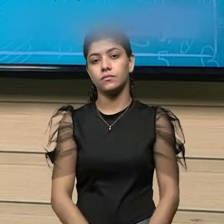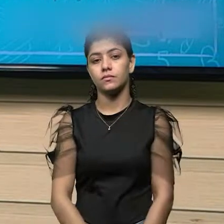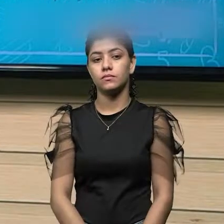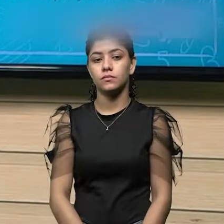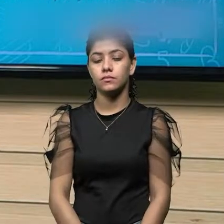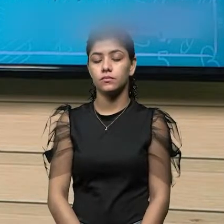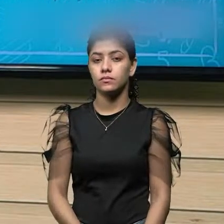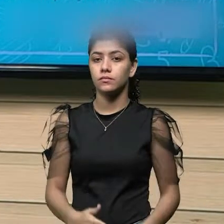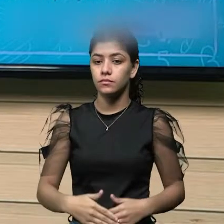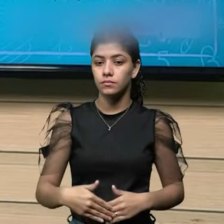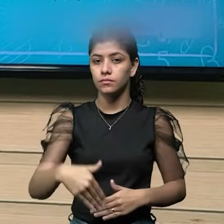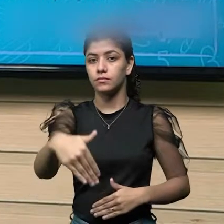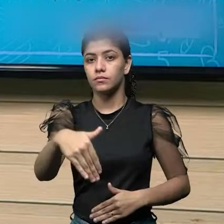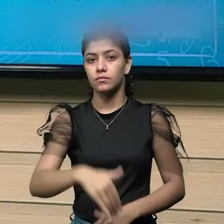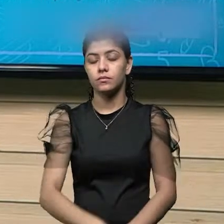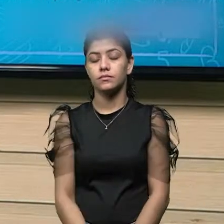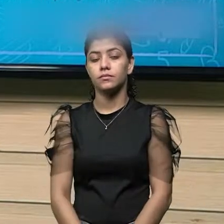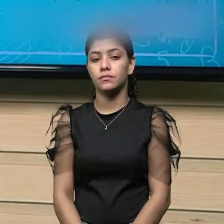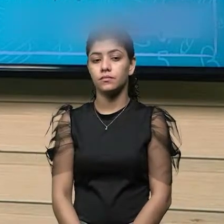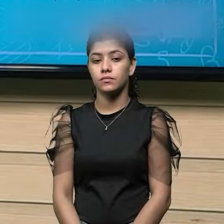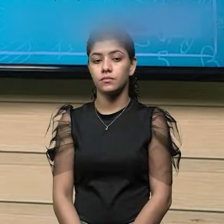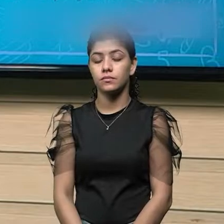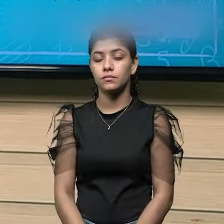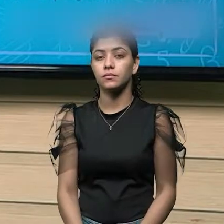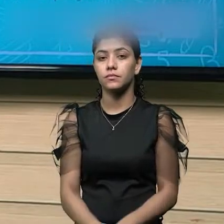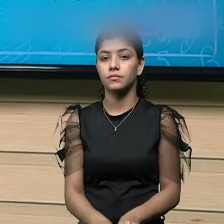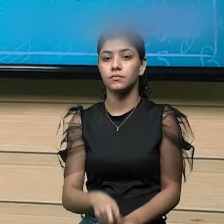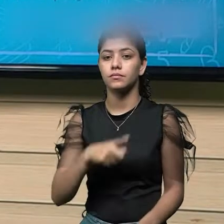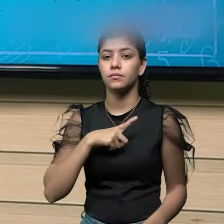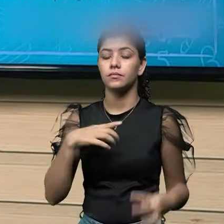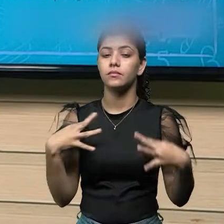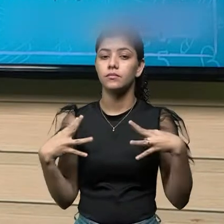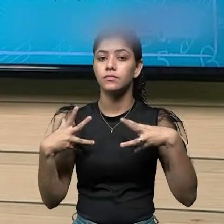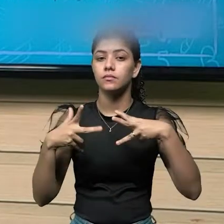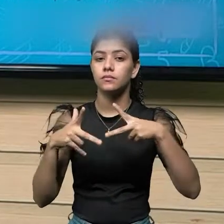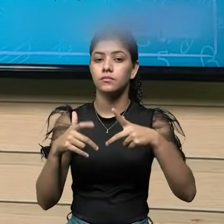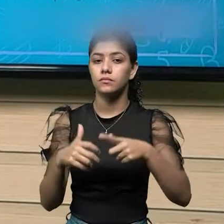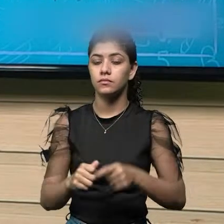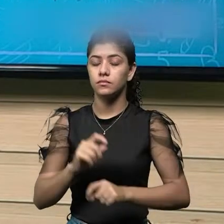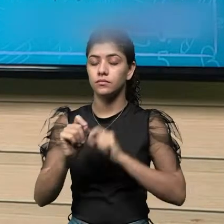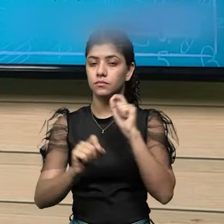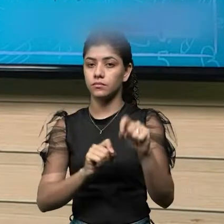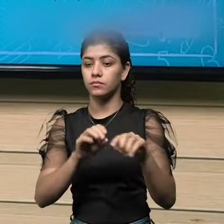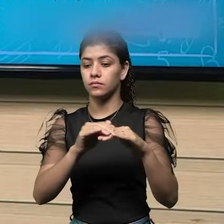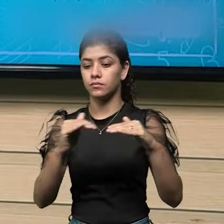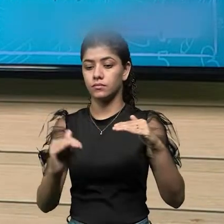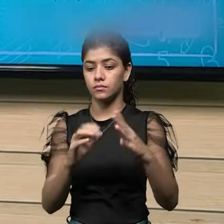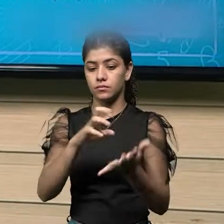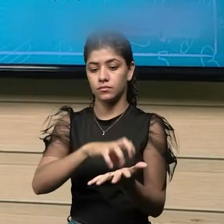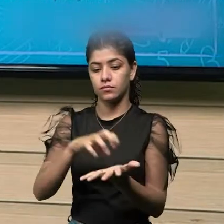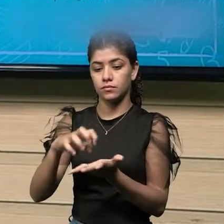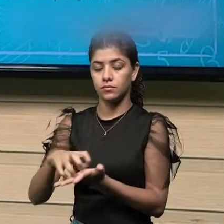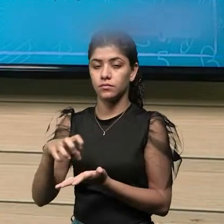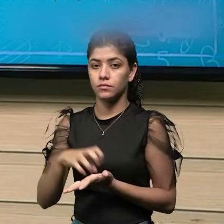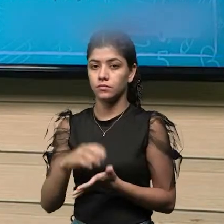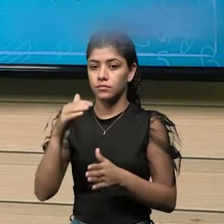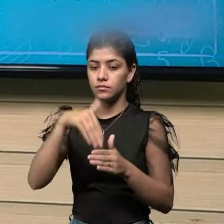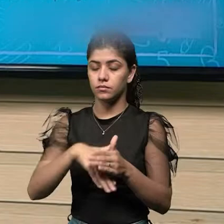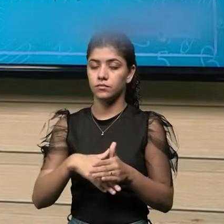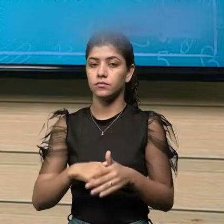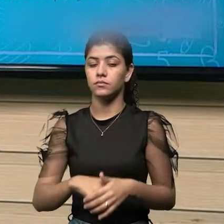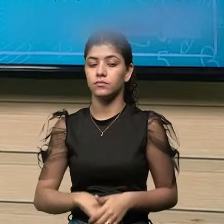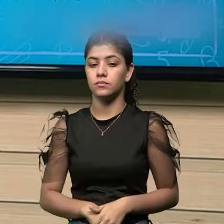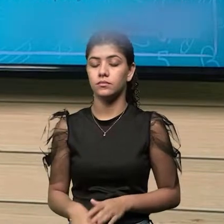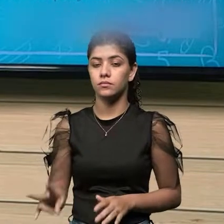continuando. E aí nós temos todos esses subgrupos, esses valores ainda menores,